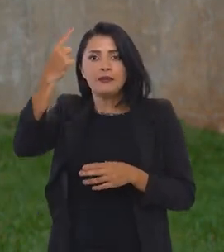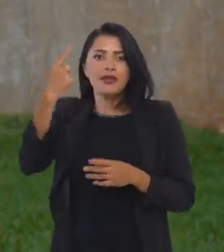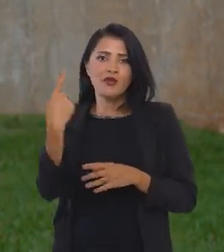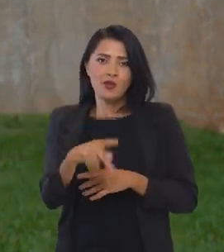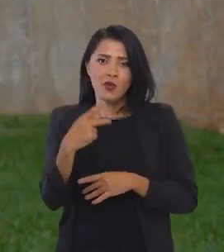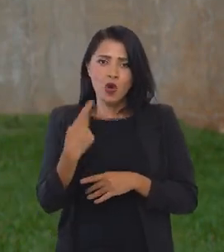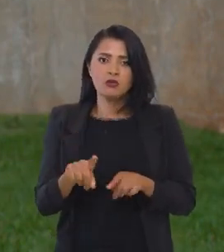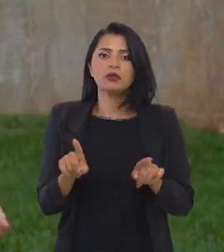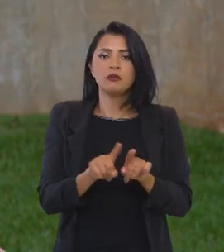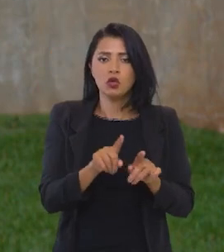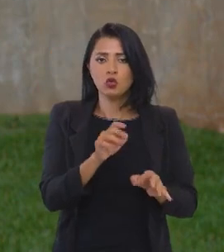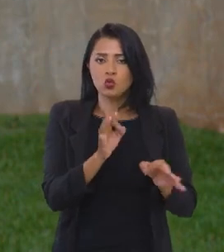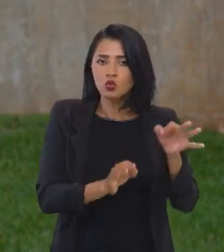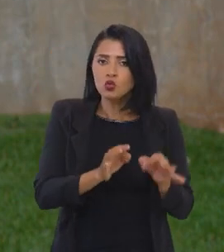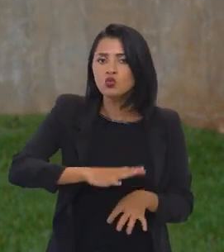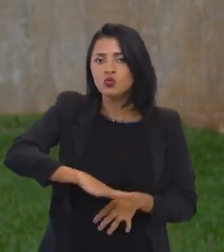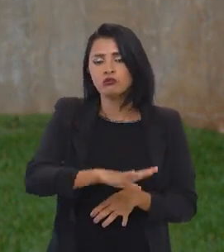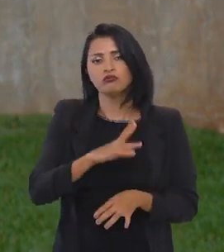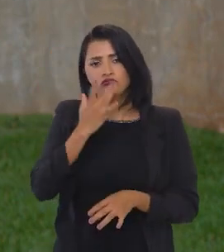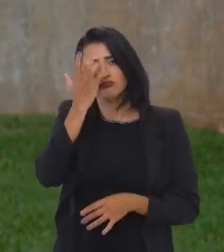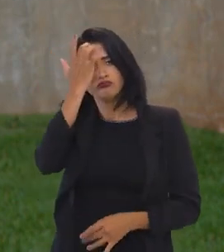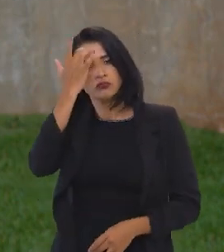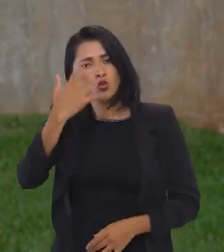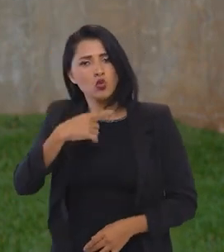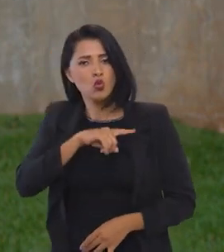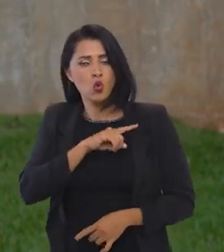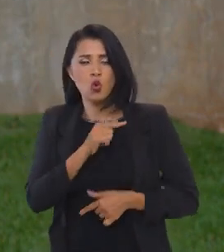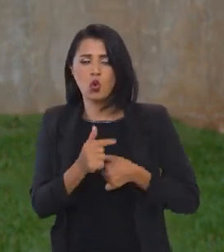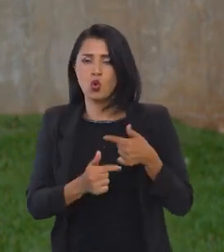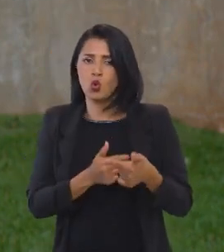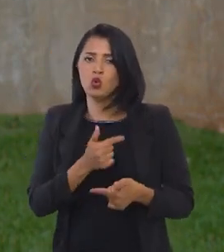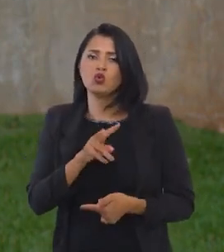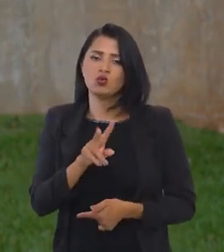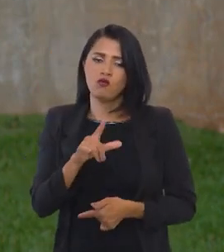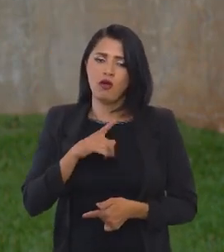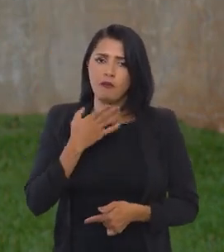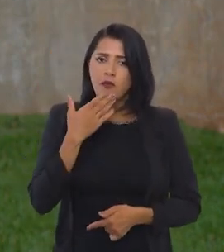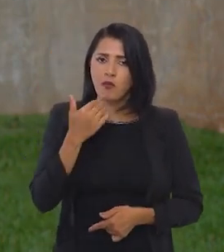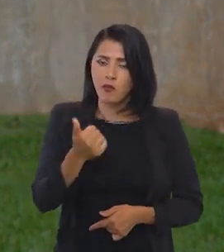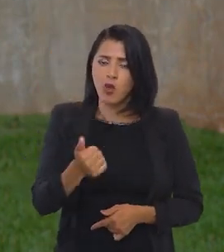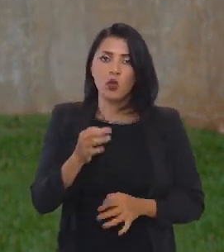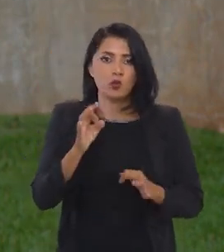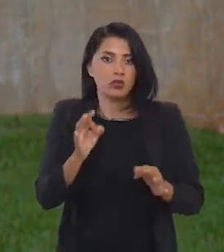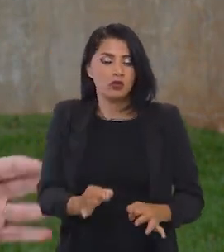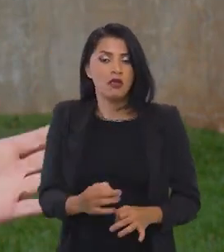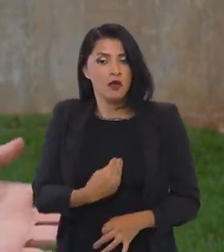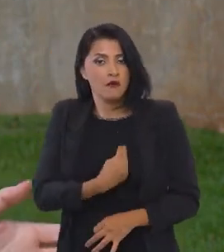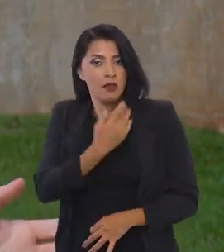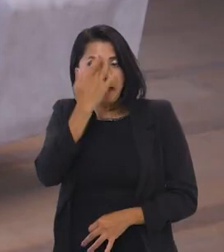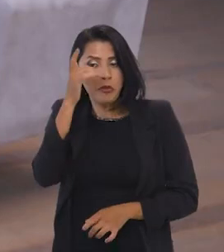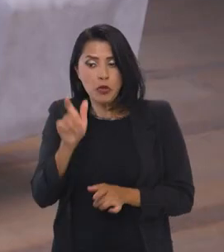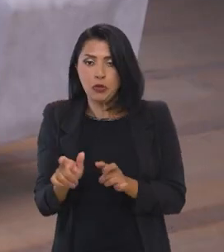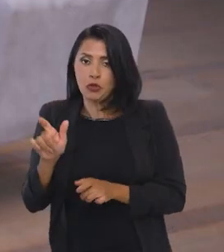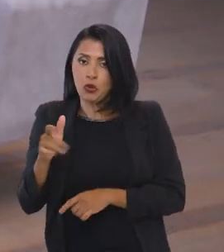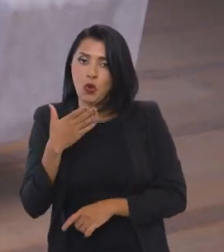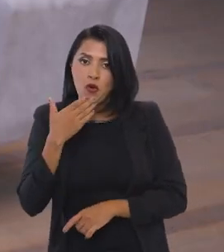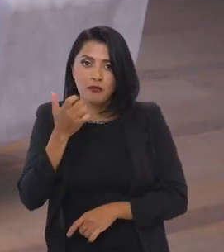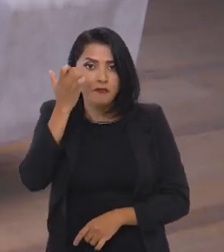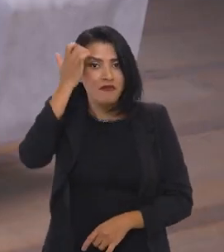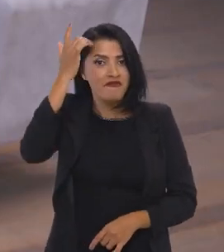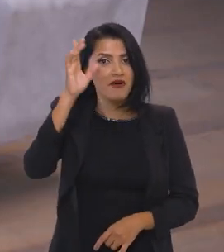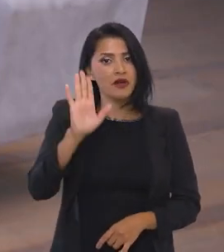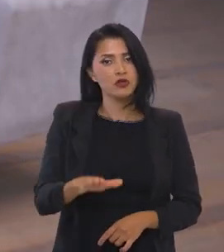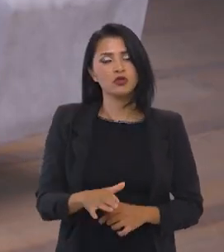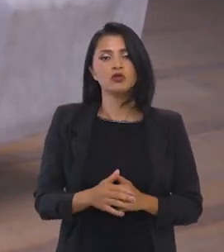tributárias, mas também no Judiciário. Então, vai facilitar imensamente o nosso serviço. Com certeza. Vai facilitar a vida do cidadão,